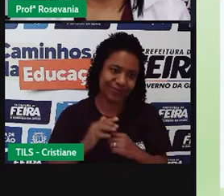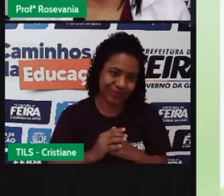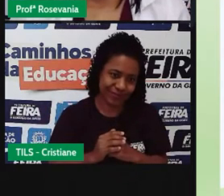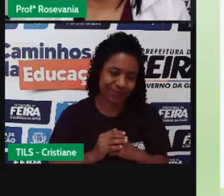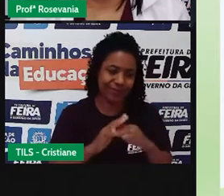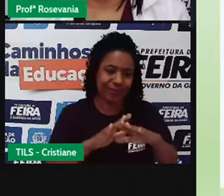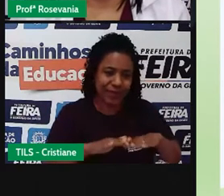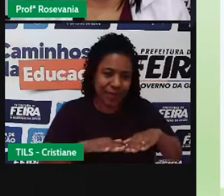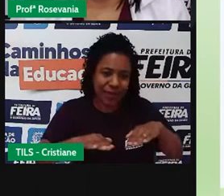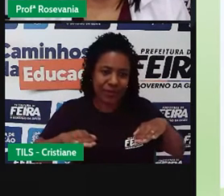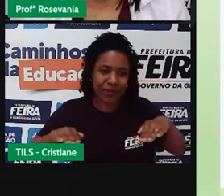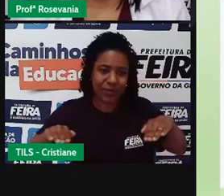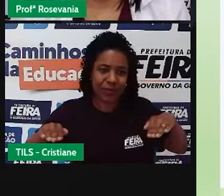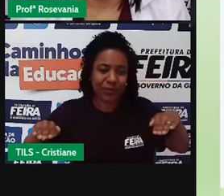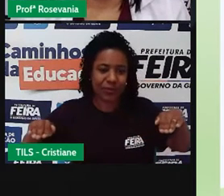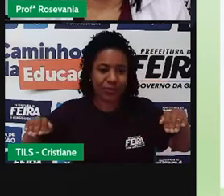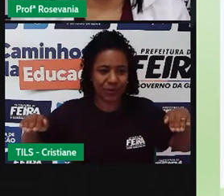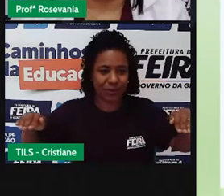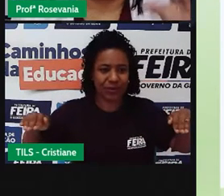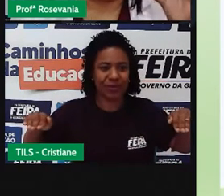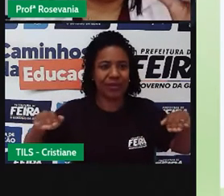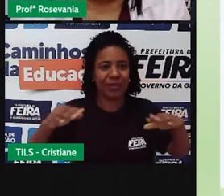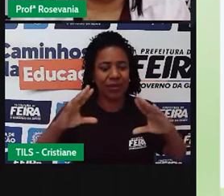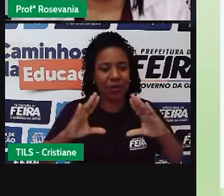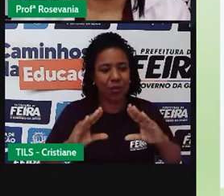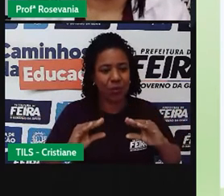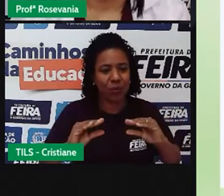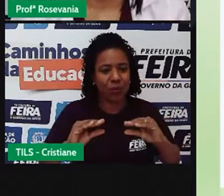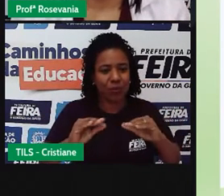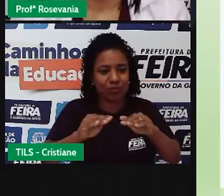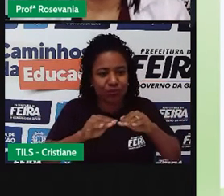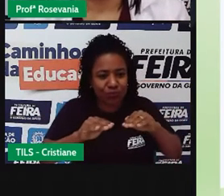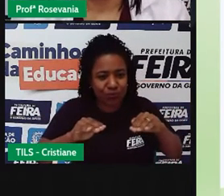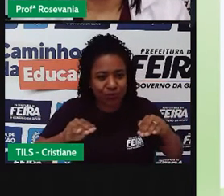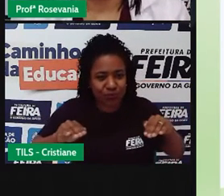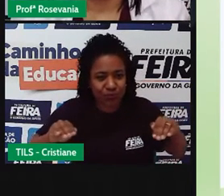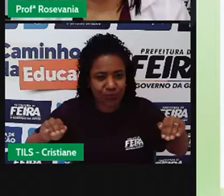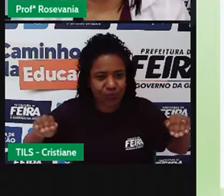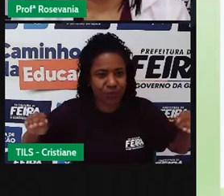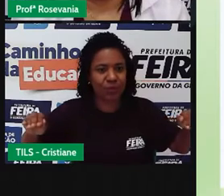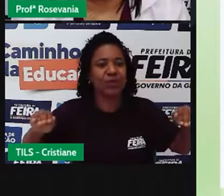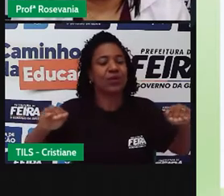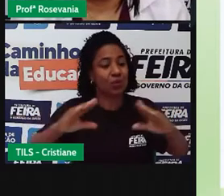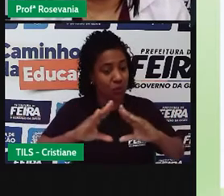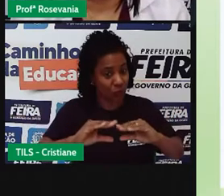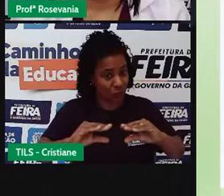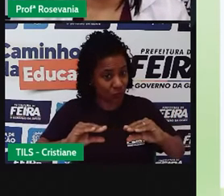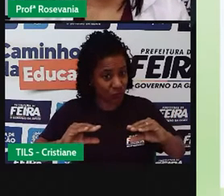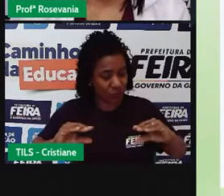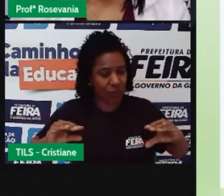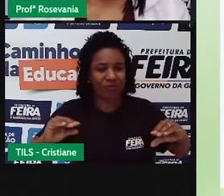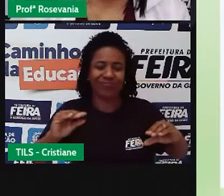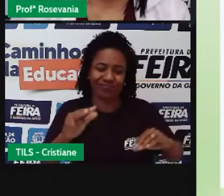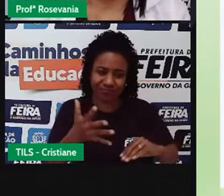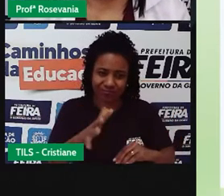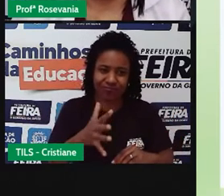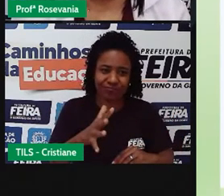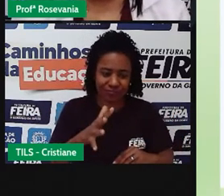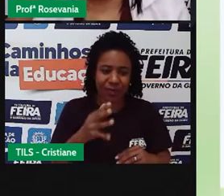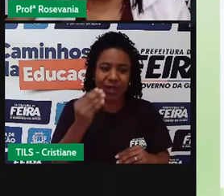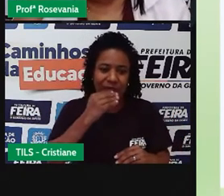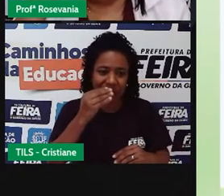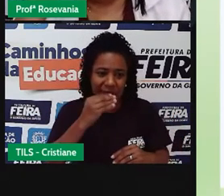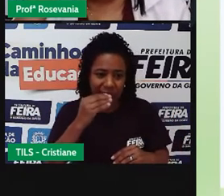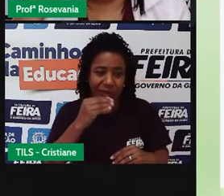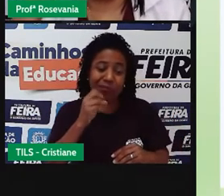camada úmica, né, pra deixar ele um pouco mais, ele é um pouco mais fino até, então é um solo que precisa ter muito cuidado, porque senão